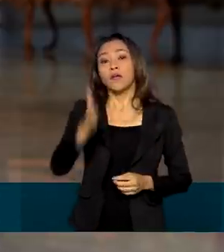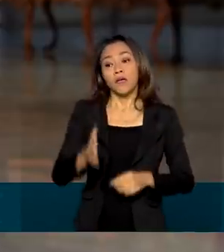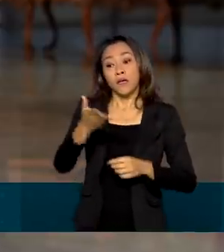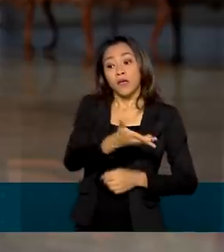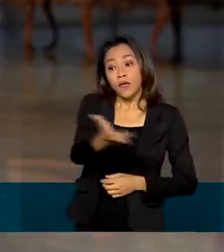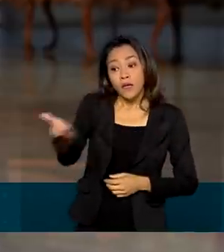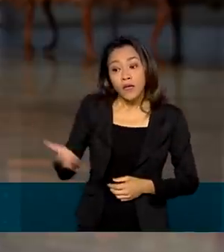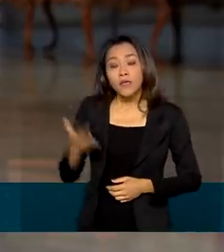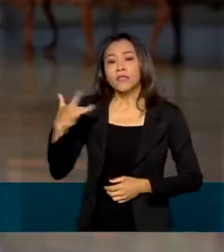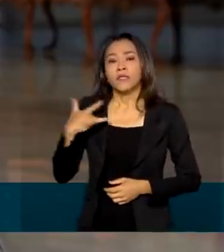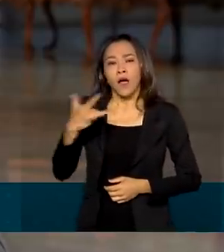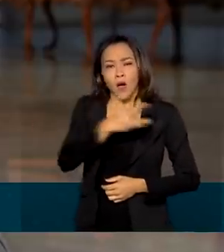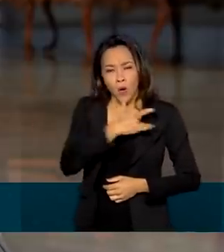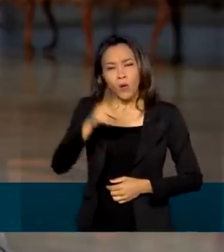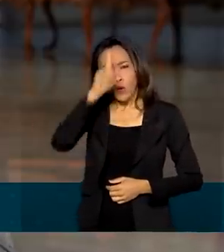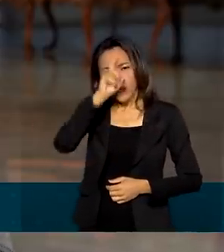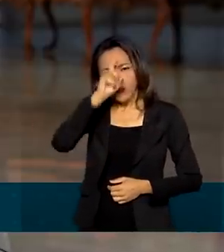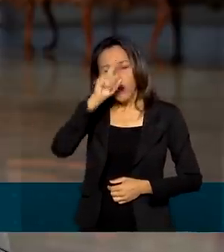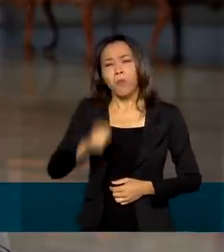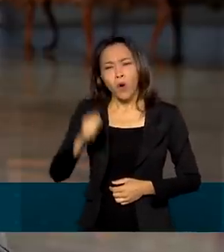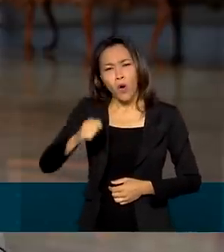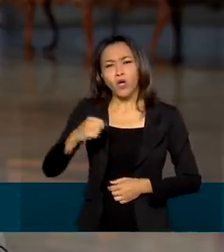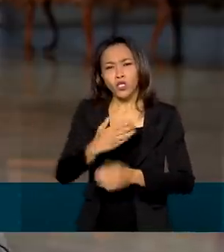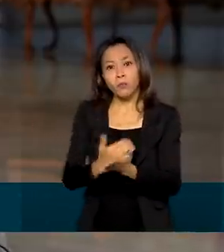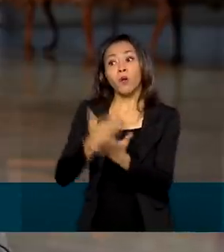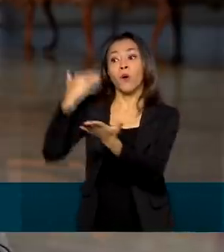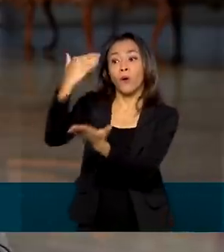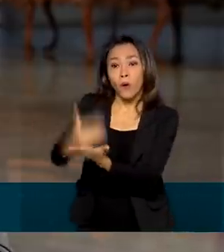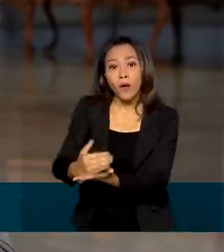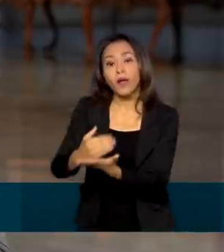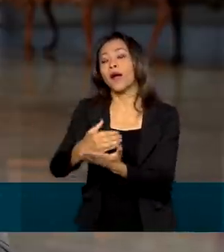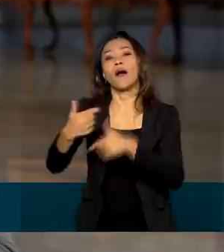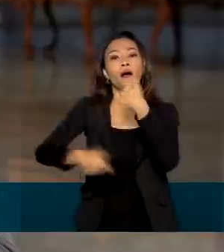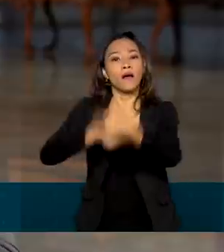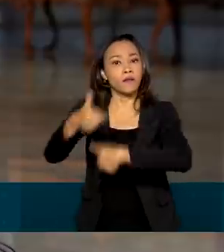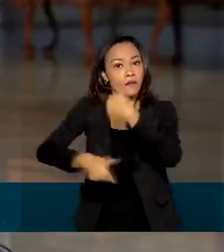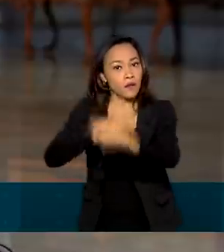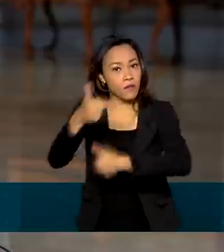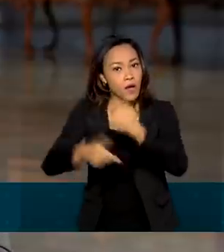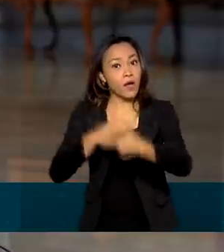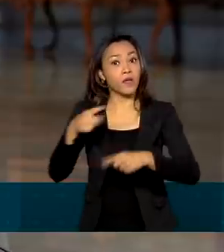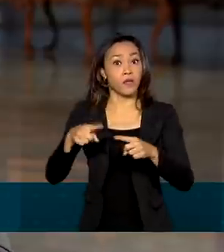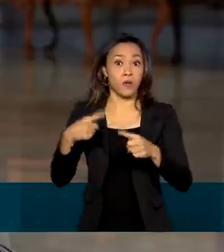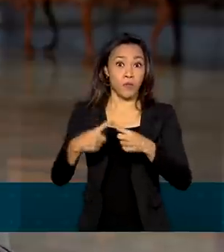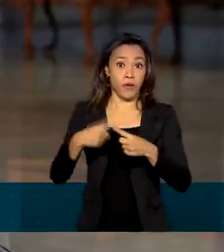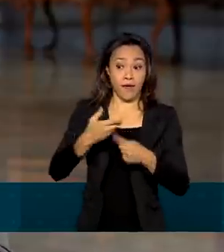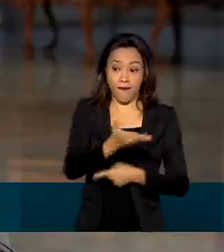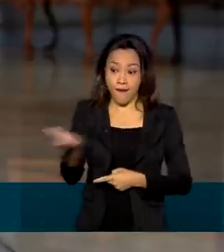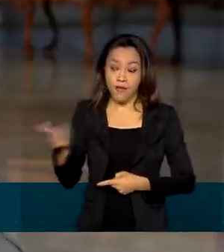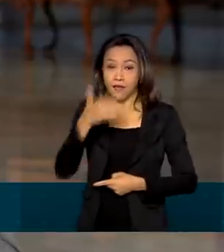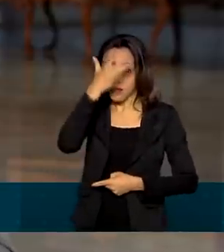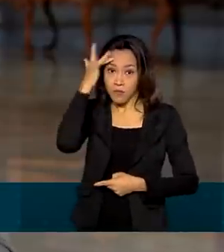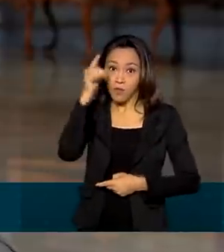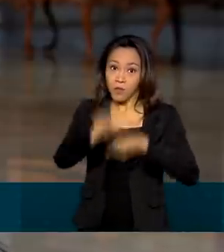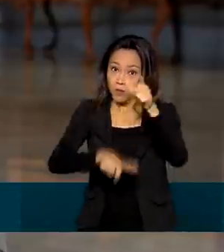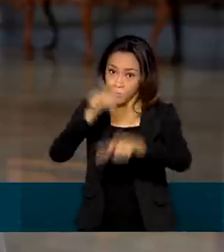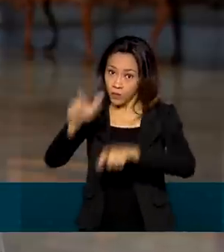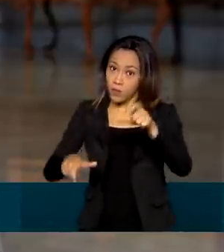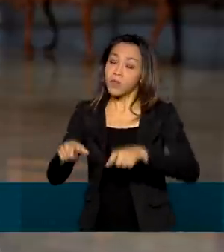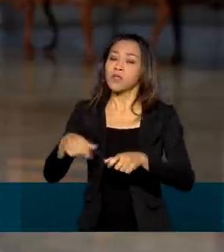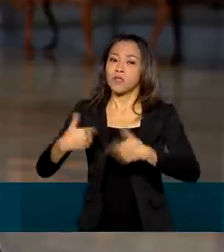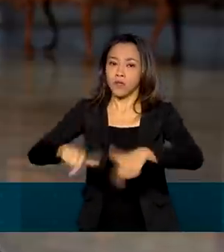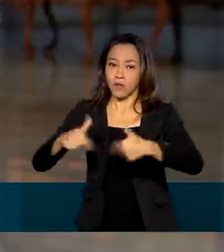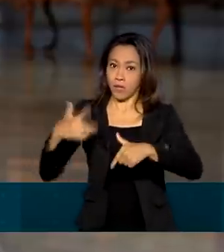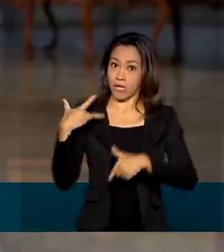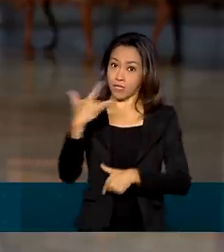poder prorrogar a jornada dos profissionais, inclusive em atividades insalubres, exatamente porque esses trabalhadores estão na linha de frente de